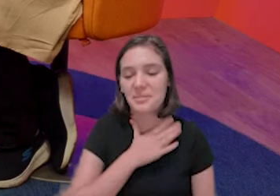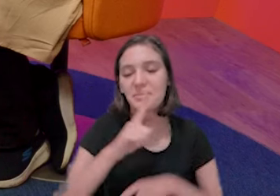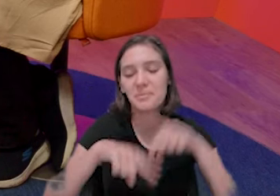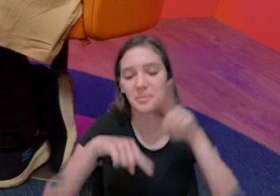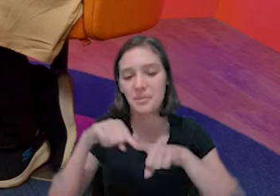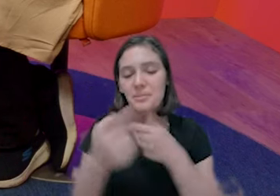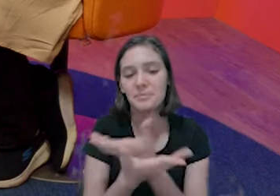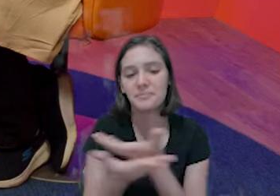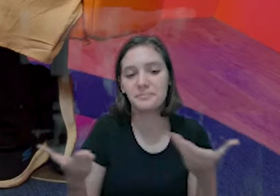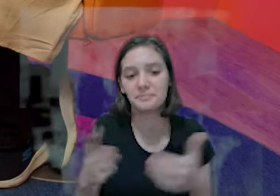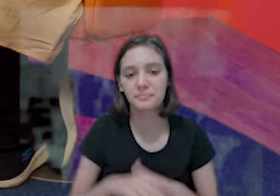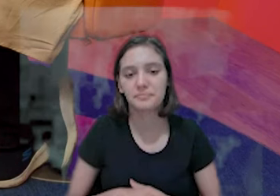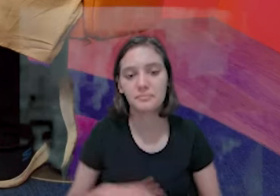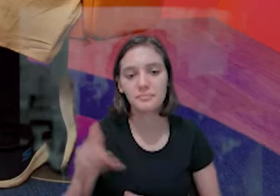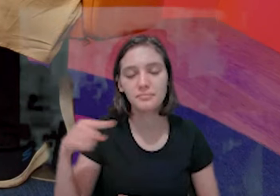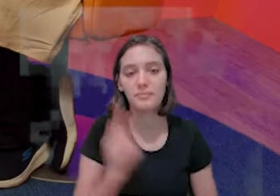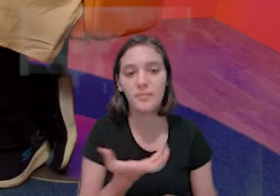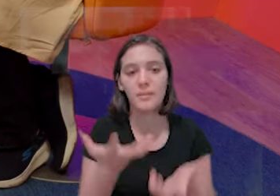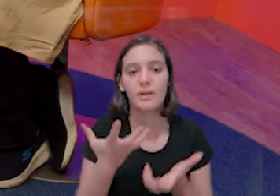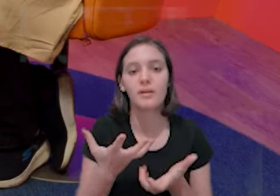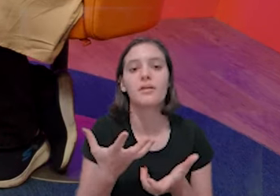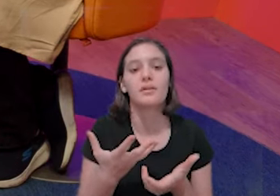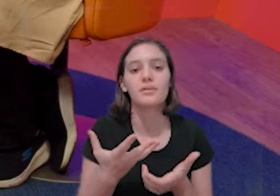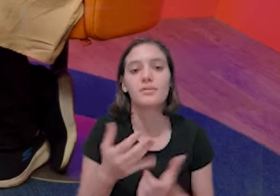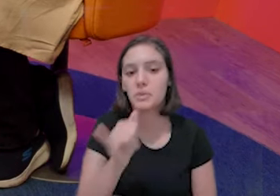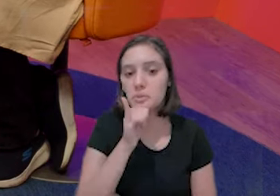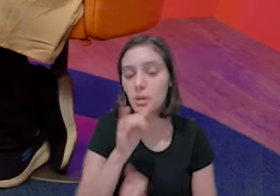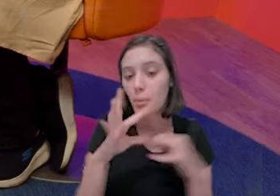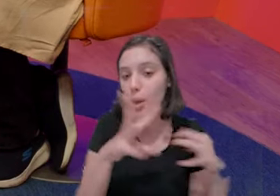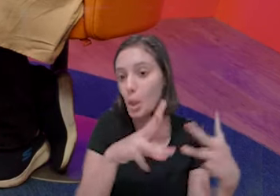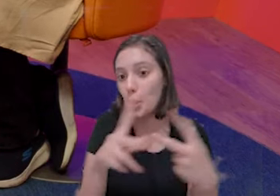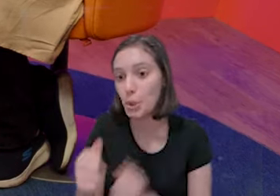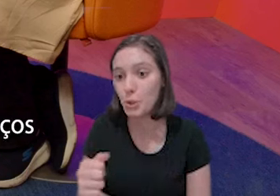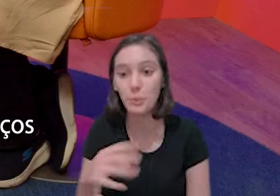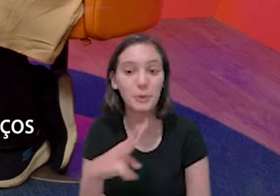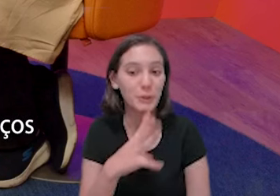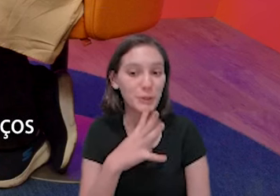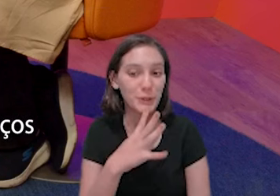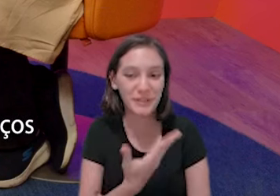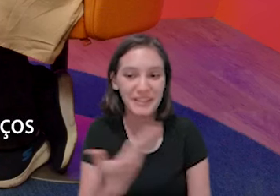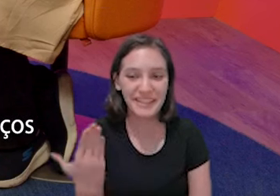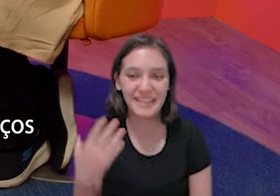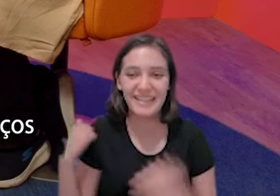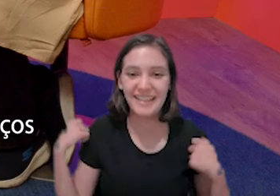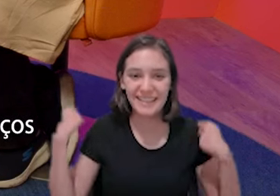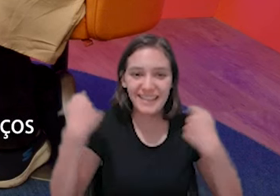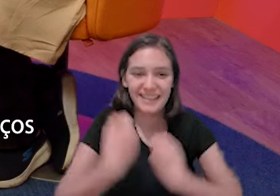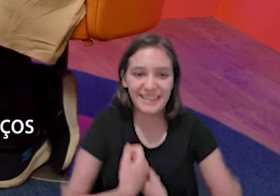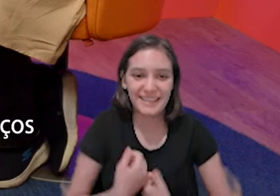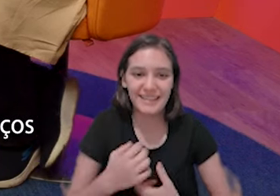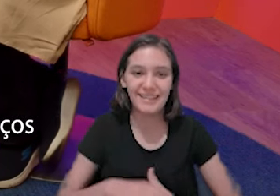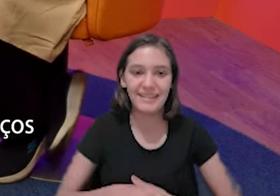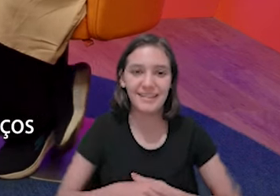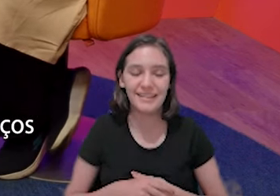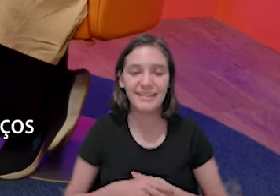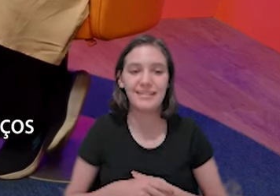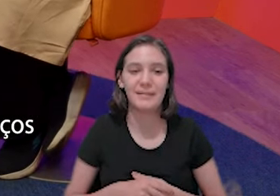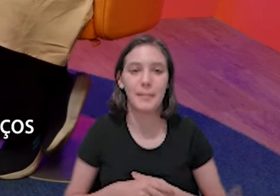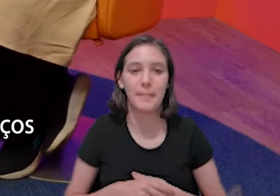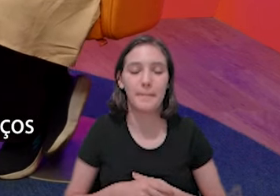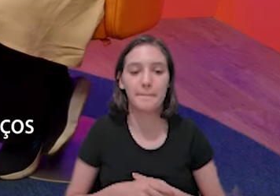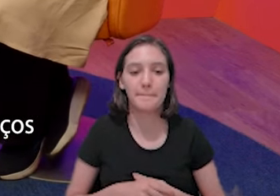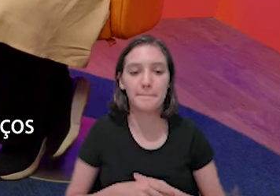dos produtos de vocês, né? A gente até queria que você tivesse trazido já, para todo mundo aqui já conhecer esses lenços, essas